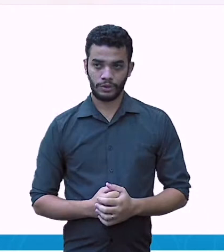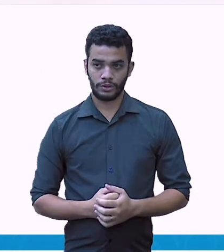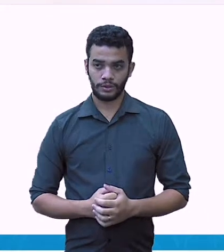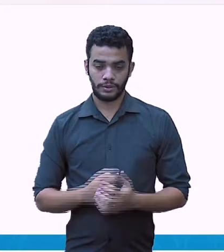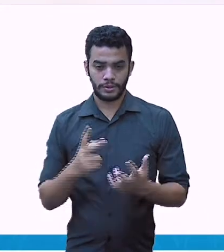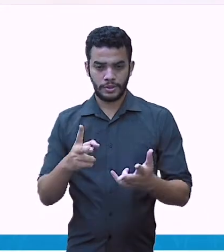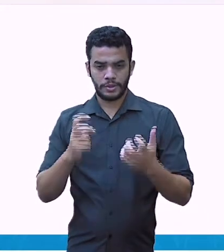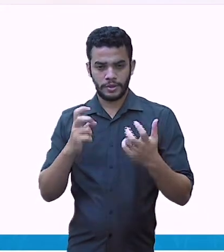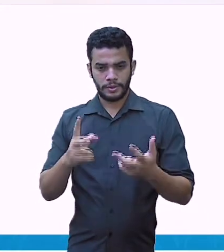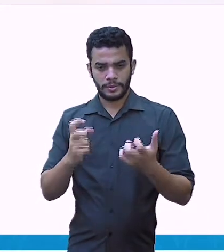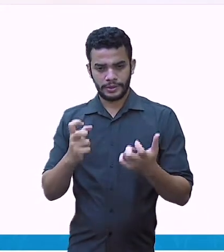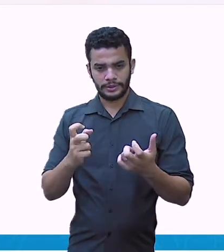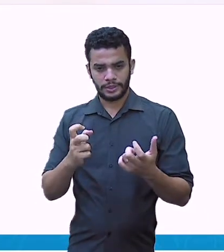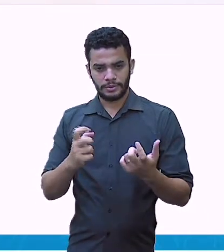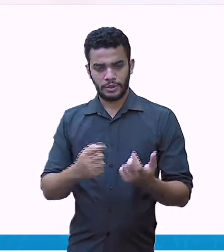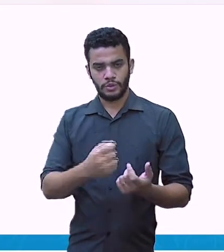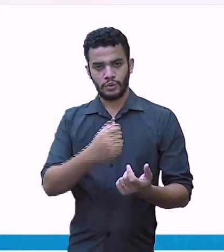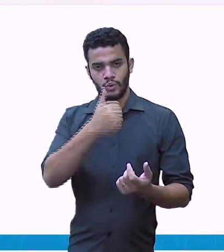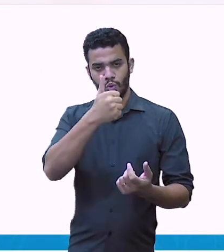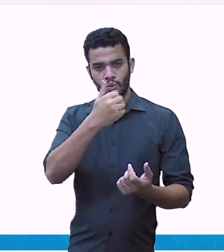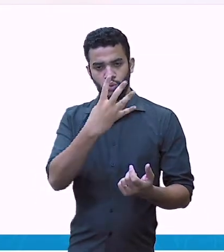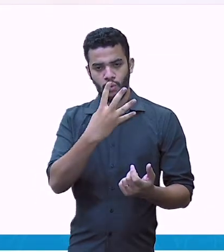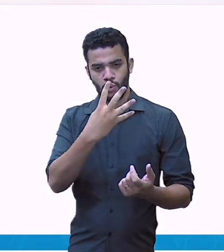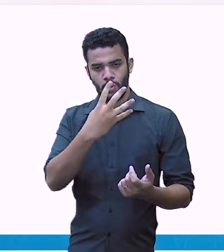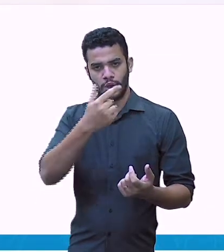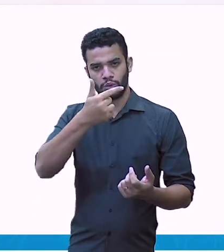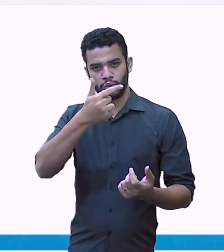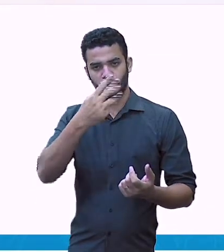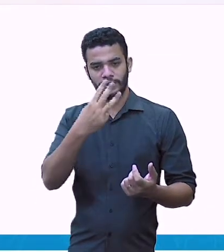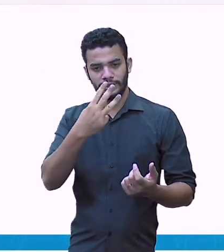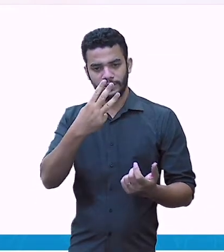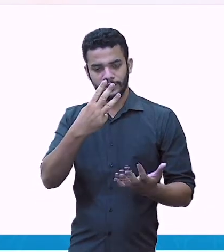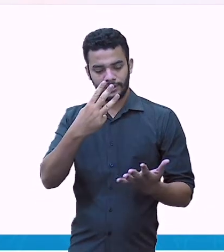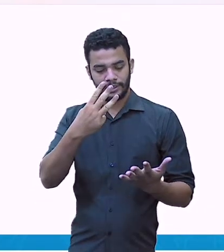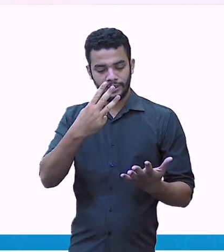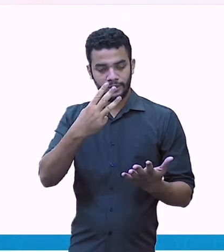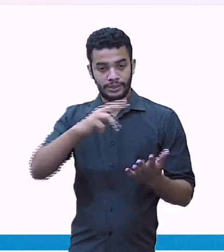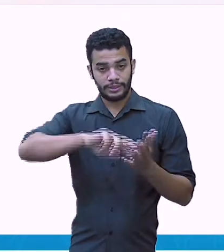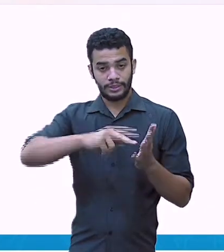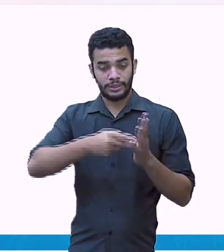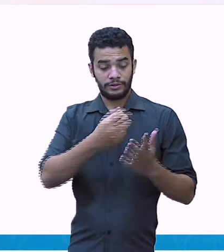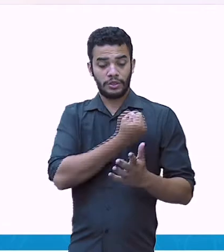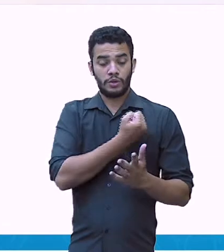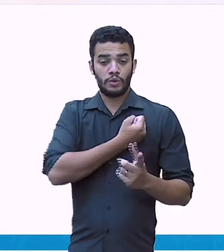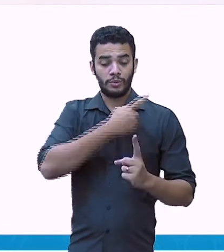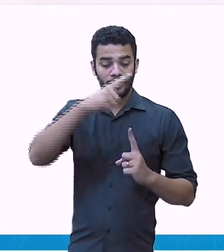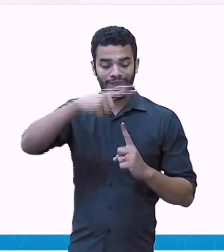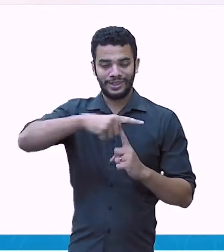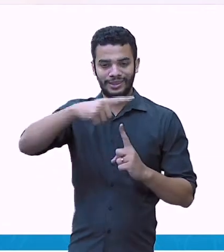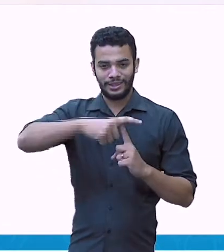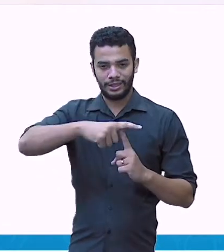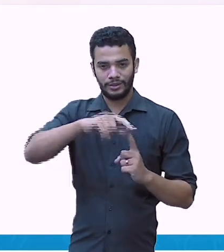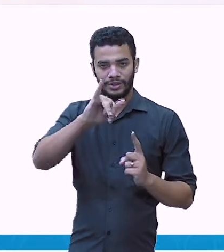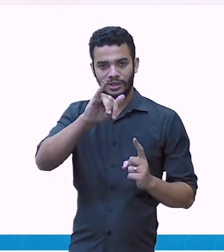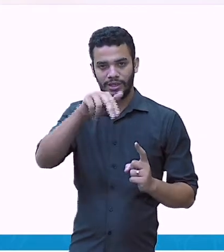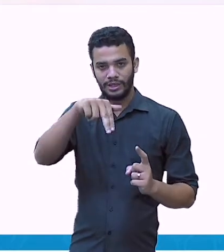a parte inteira desse número. Eu tenho 1.423